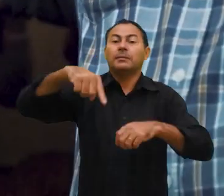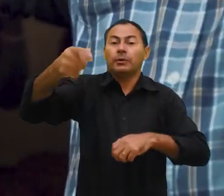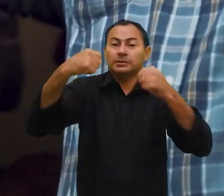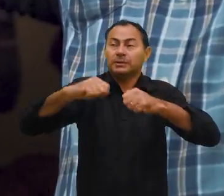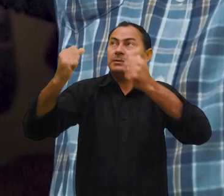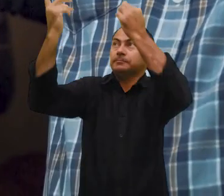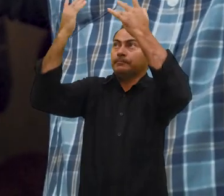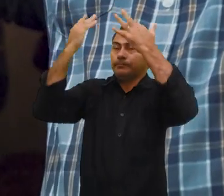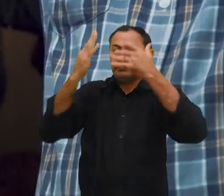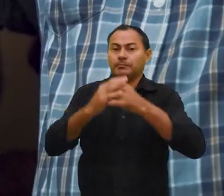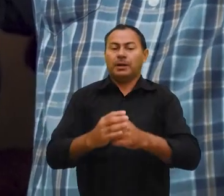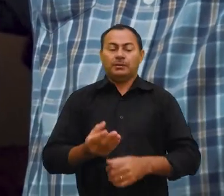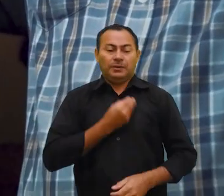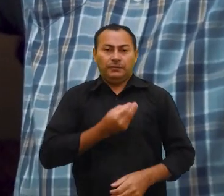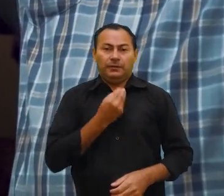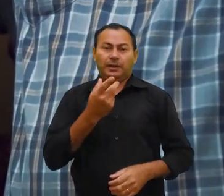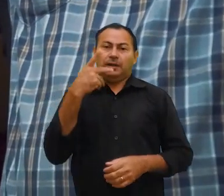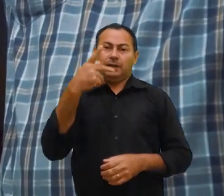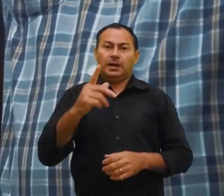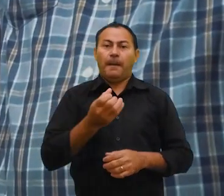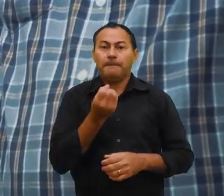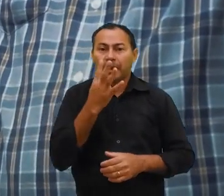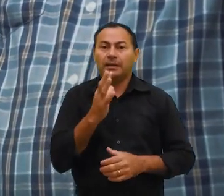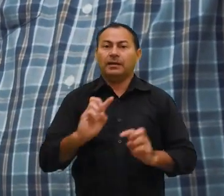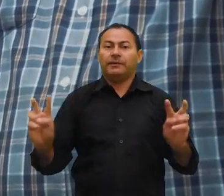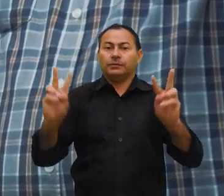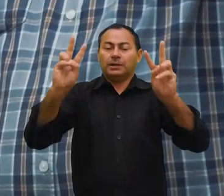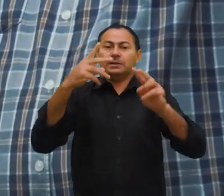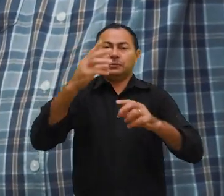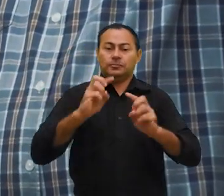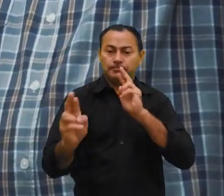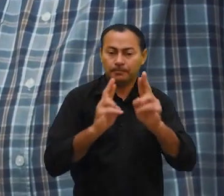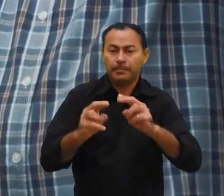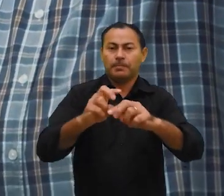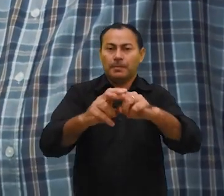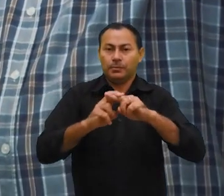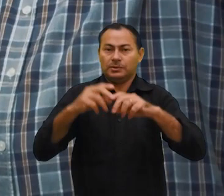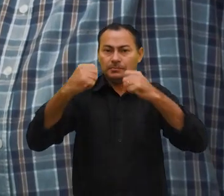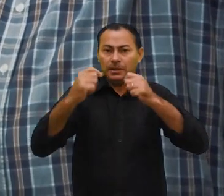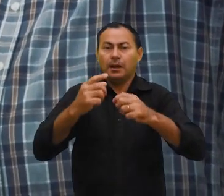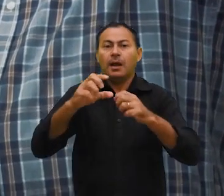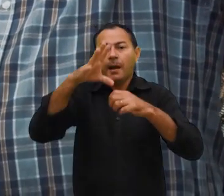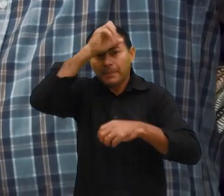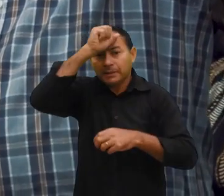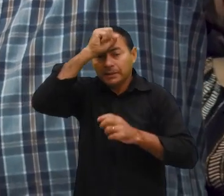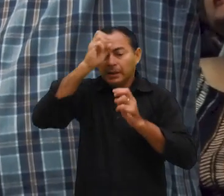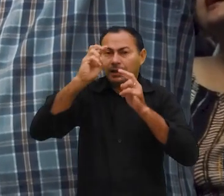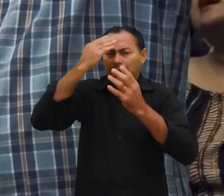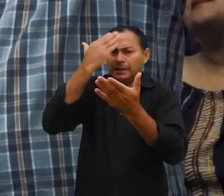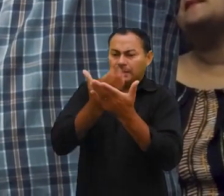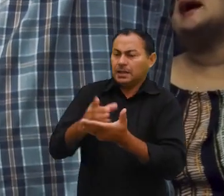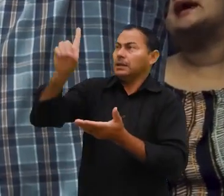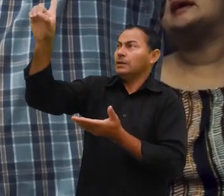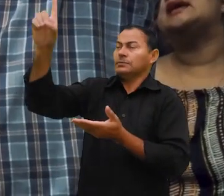Deus para aplicar as bem-aventuranças nos seus relacionamentos. Por isso, você precisa aprender a olhar para o alto